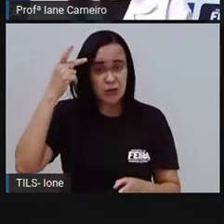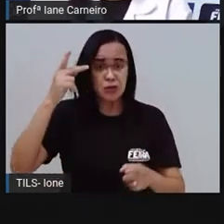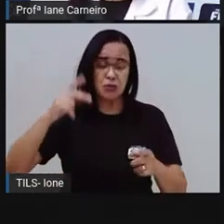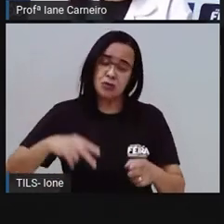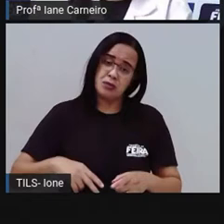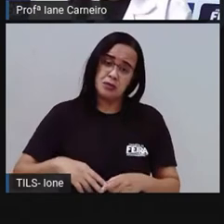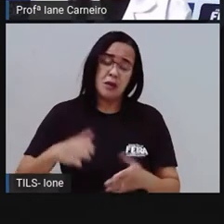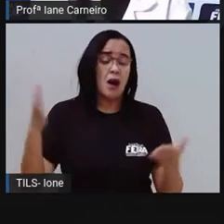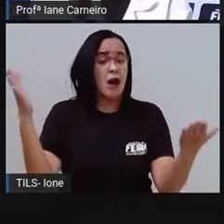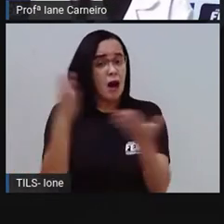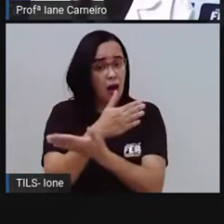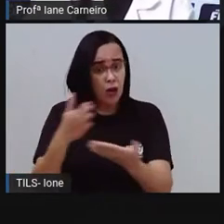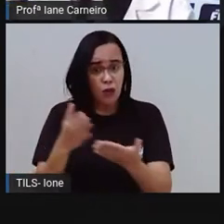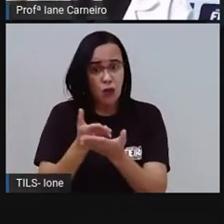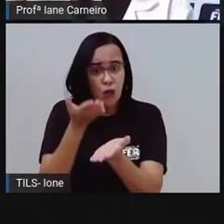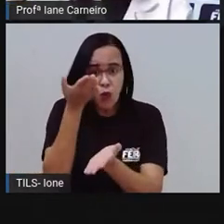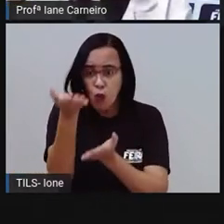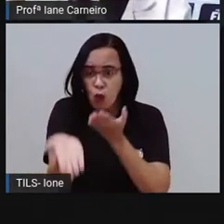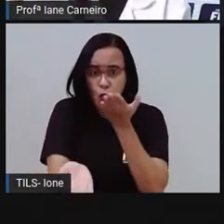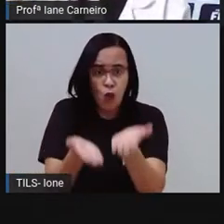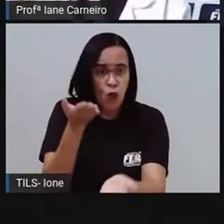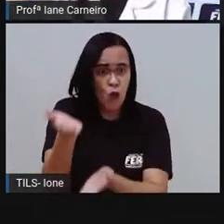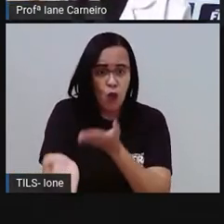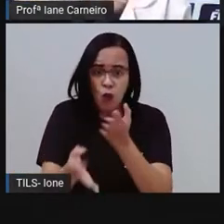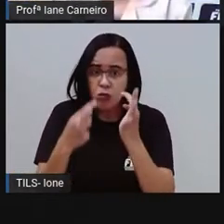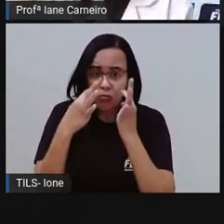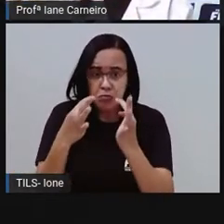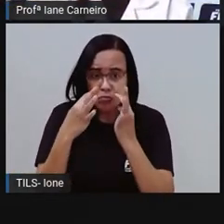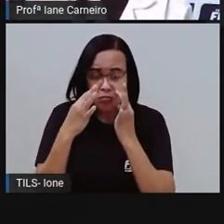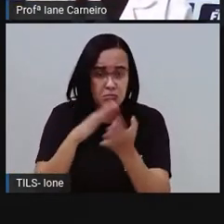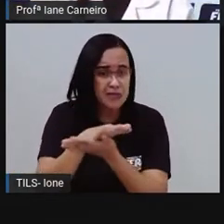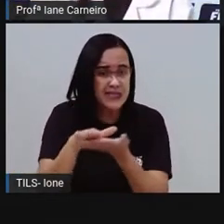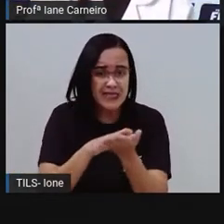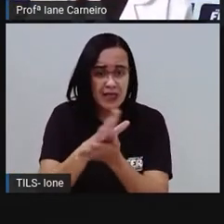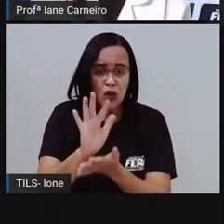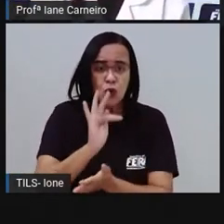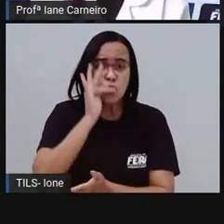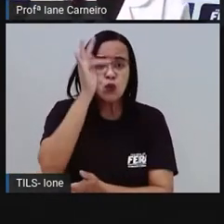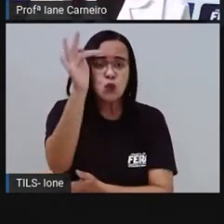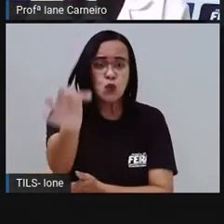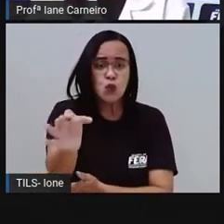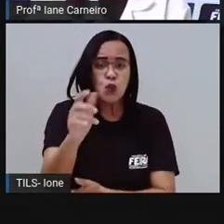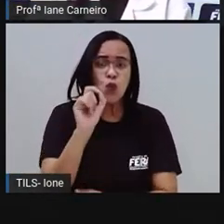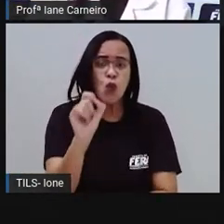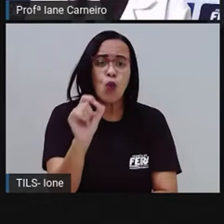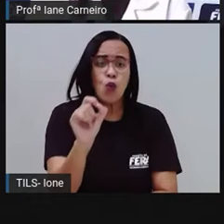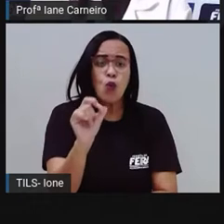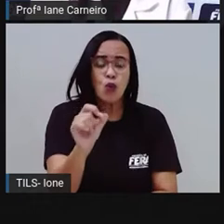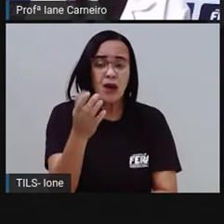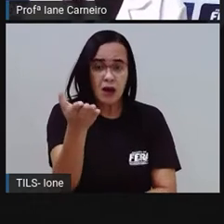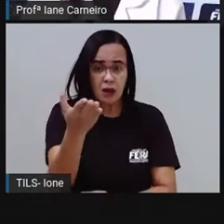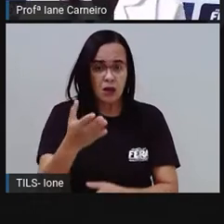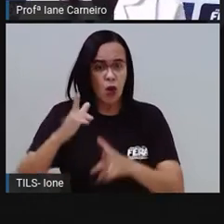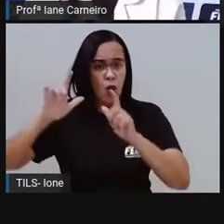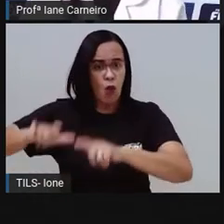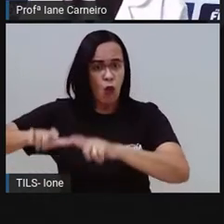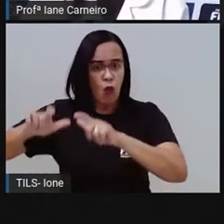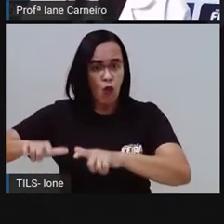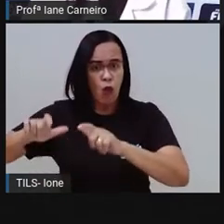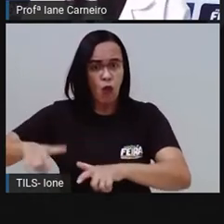né? Com fábricas jogando fumaça tóxica aí no ambiente. Os carros também poluem, né?